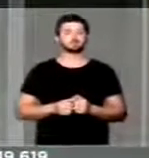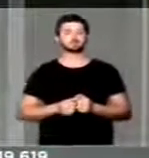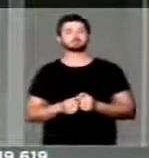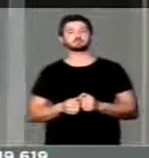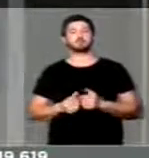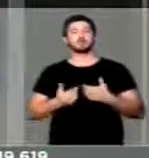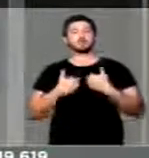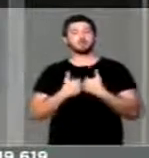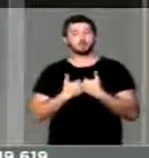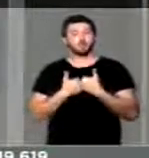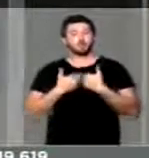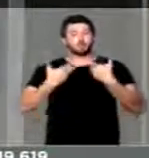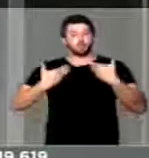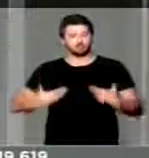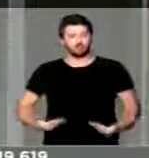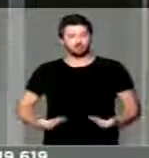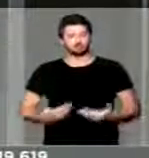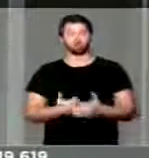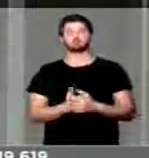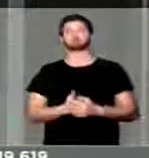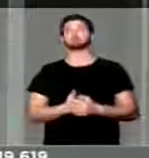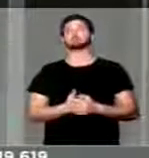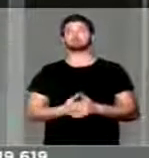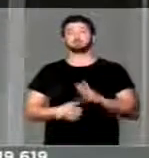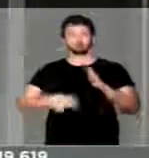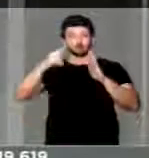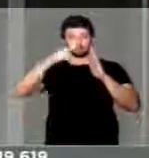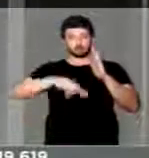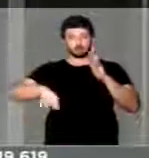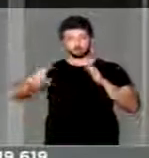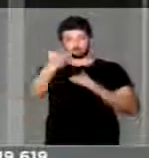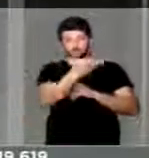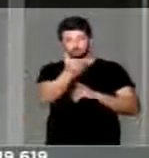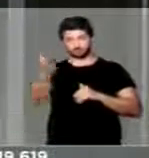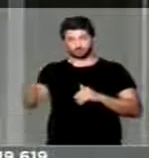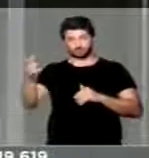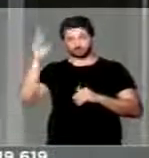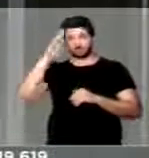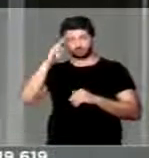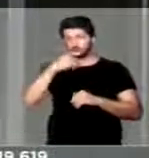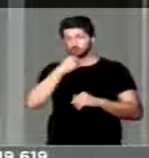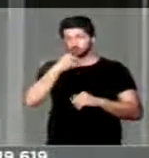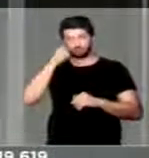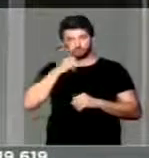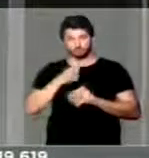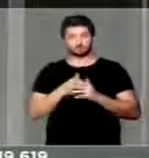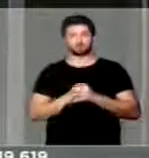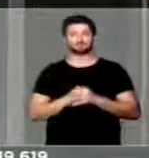Eu quero aqui ler para as senhoras, para os senhores